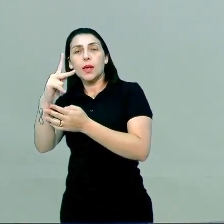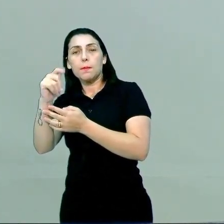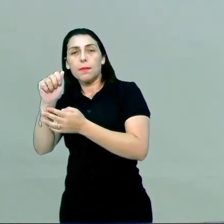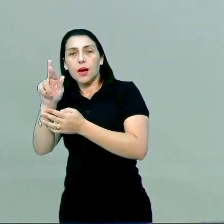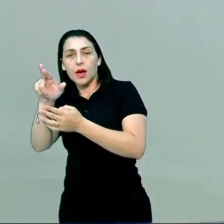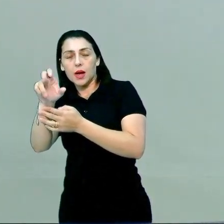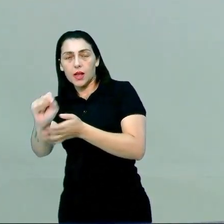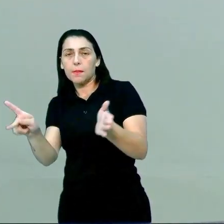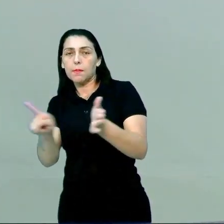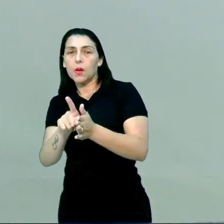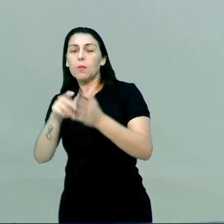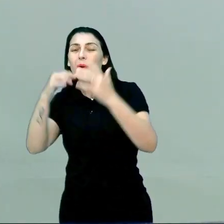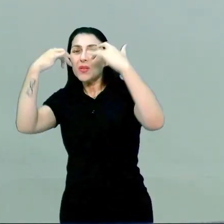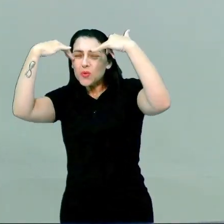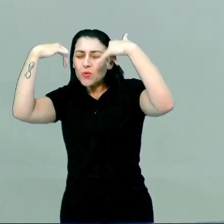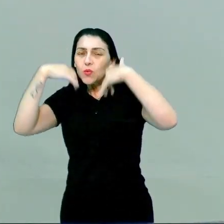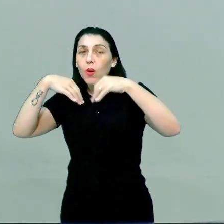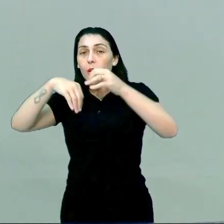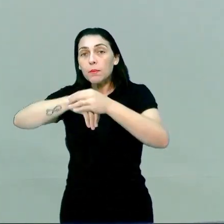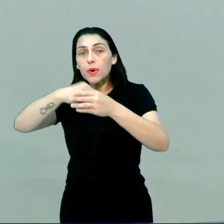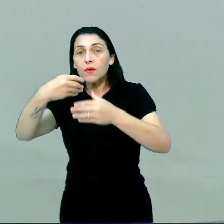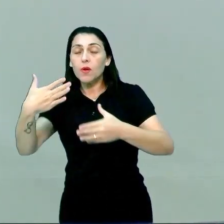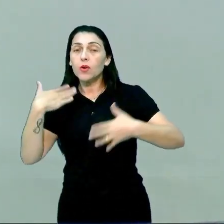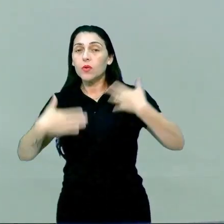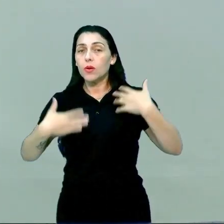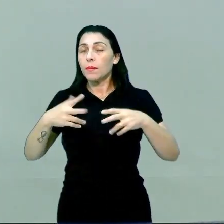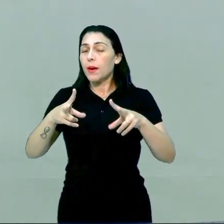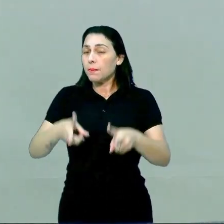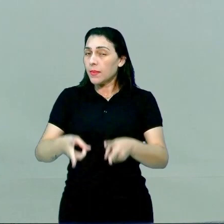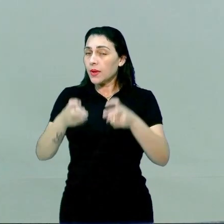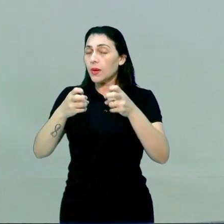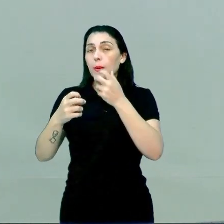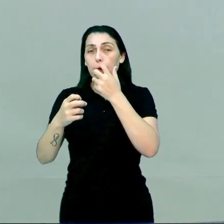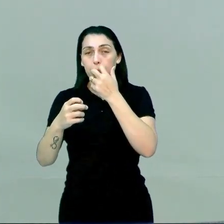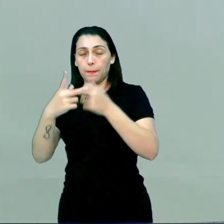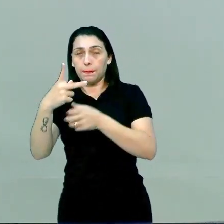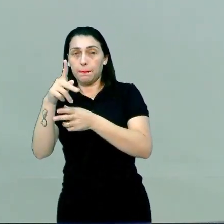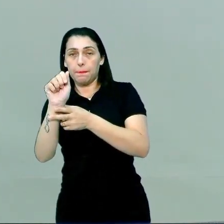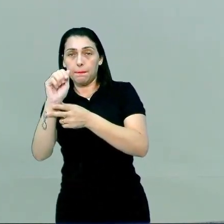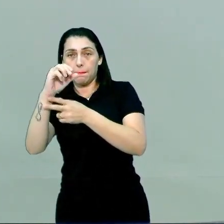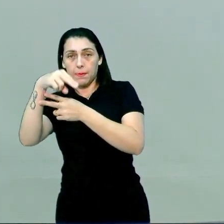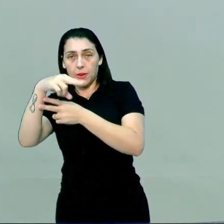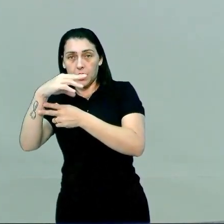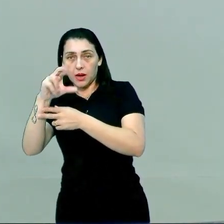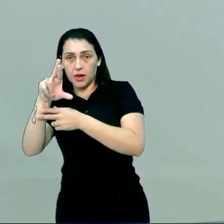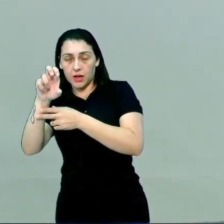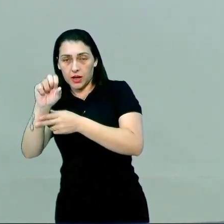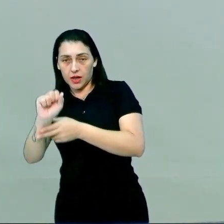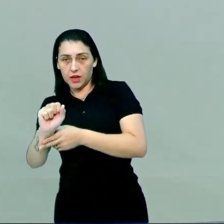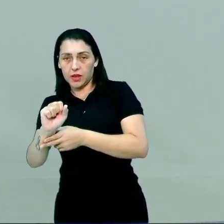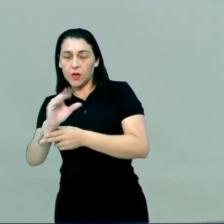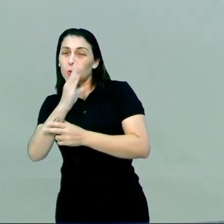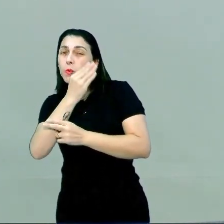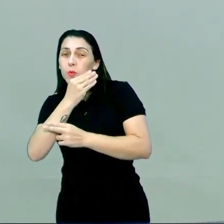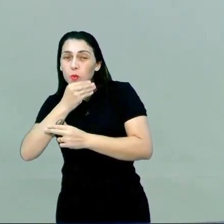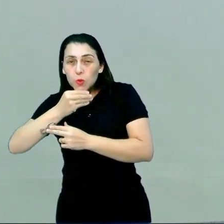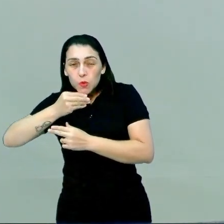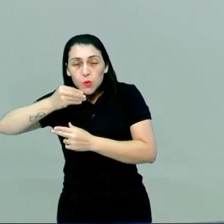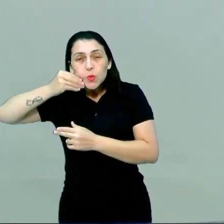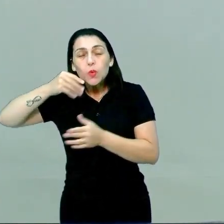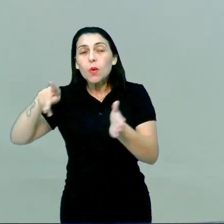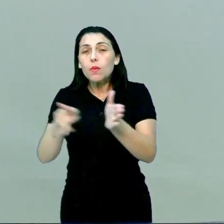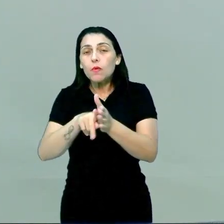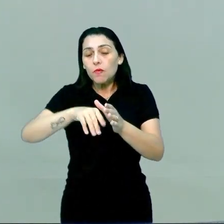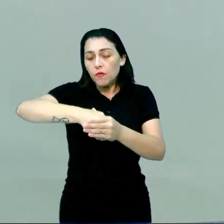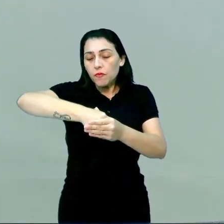Suor, que é para fora do corpo. Mas presta atenção que o pâncreas, a glândula pâncreas, vai liberar o suco pancreático que